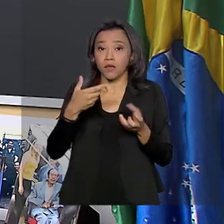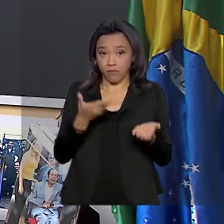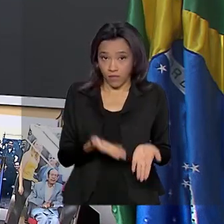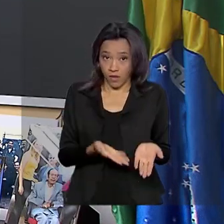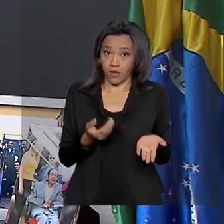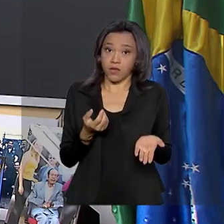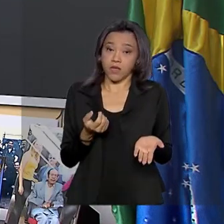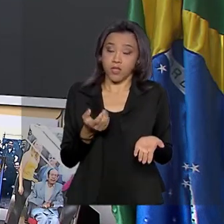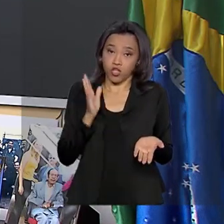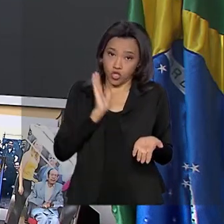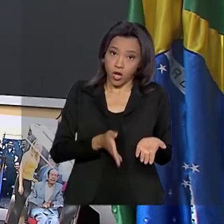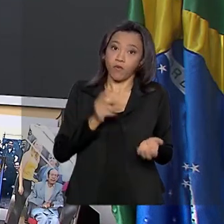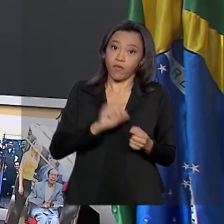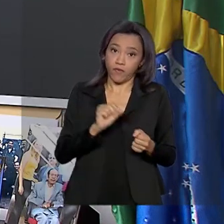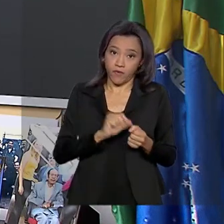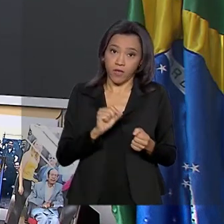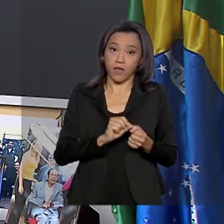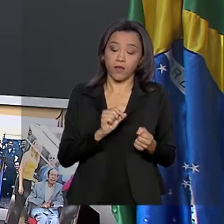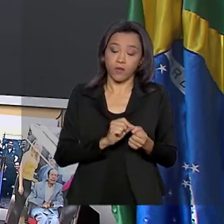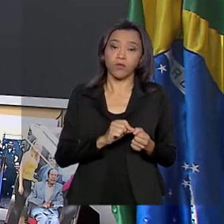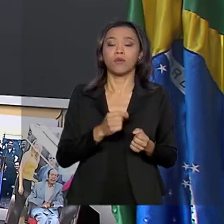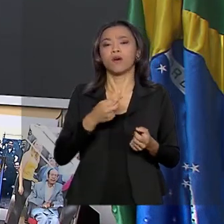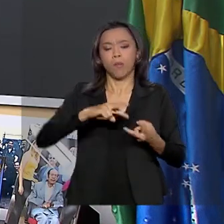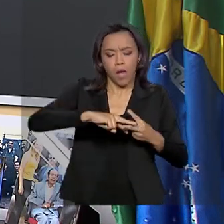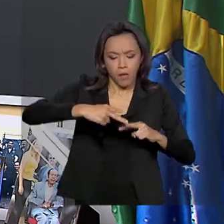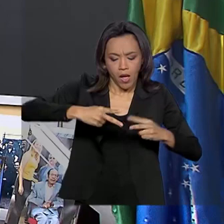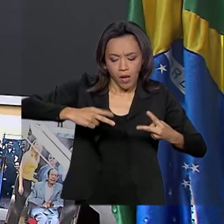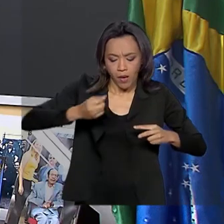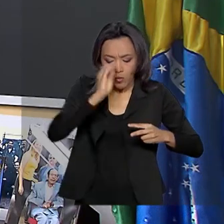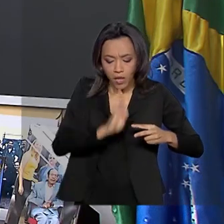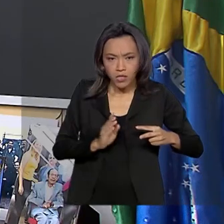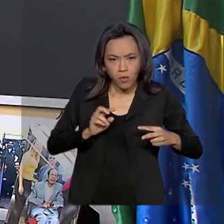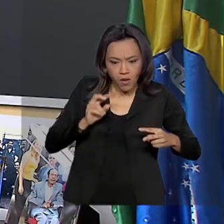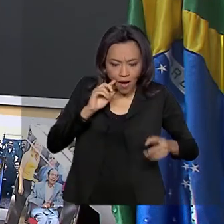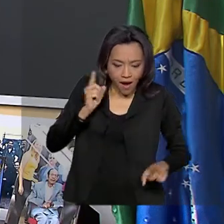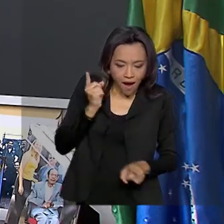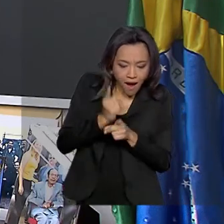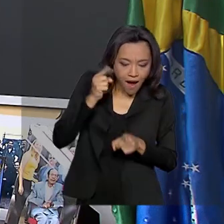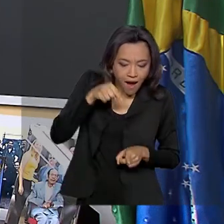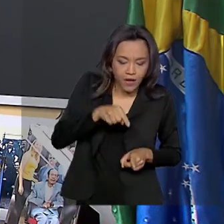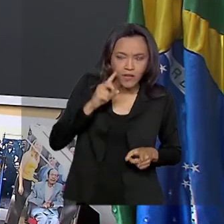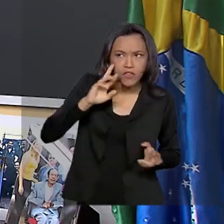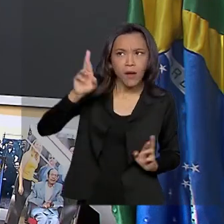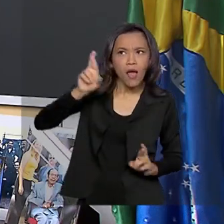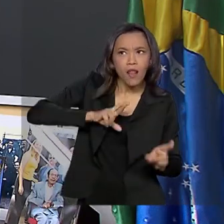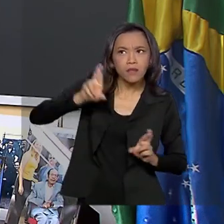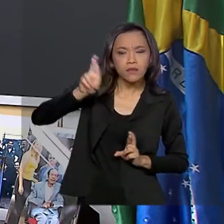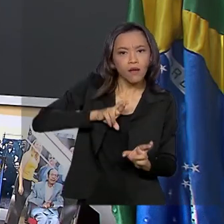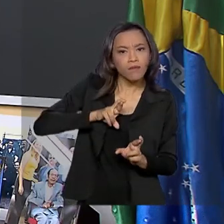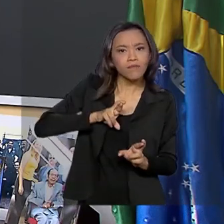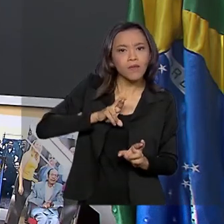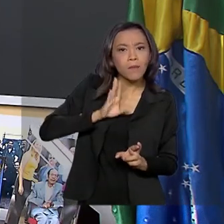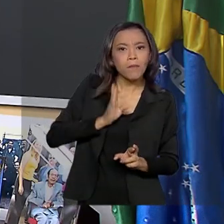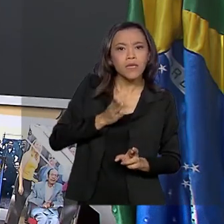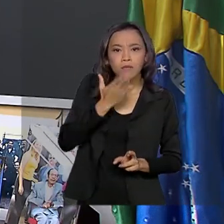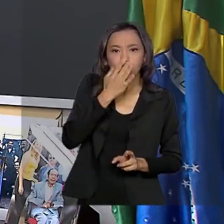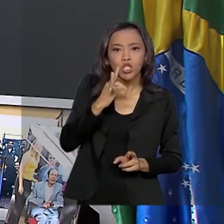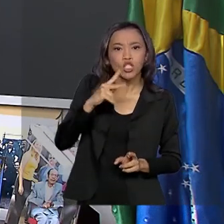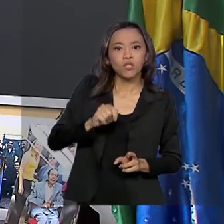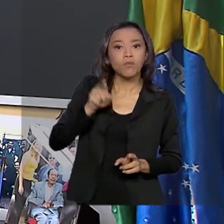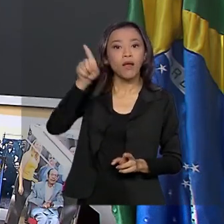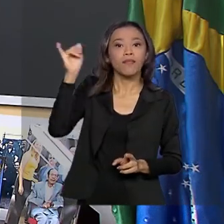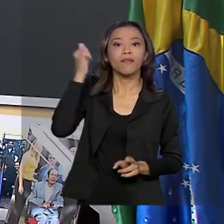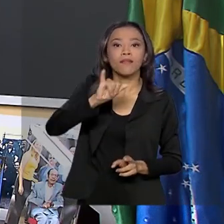foi feito o sequenciamento do genoma e se fez a correlação com o mesmo tipo da Itália.